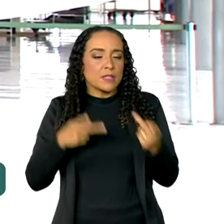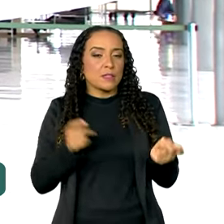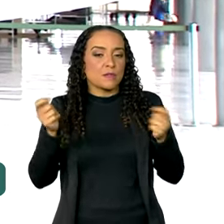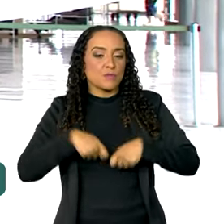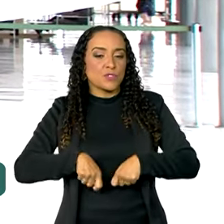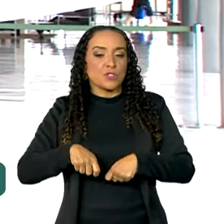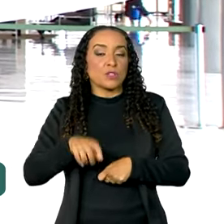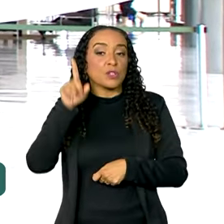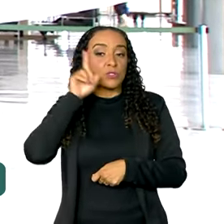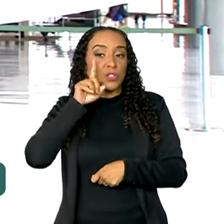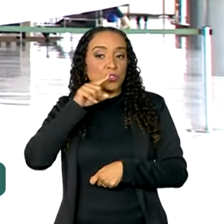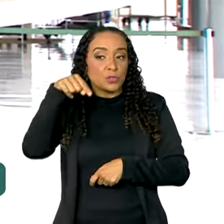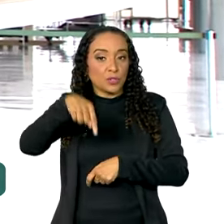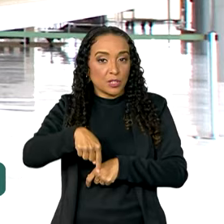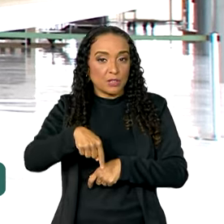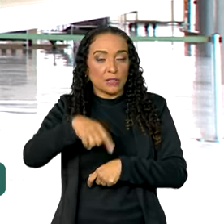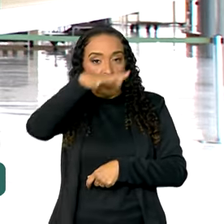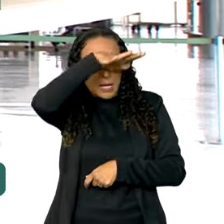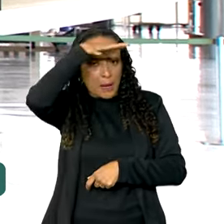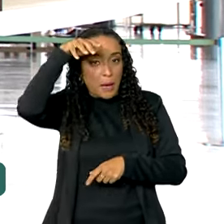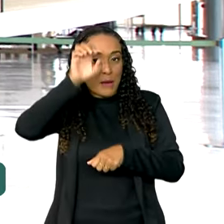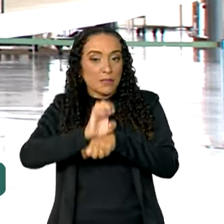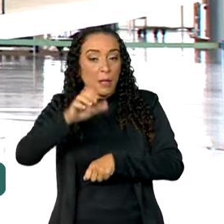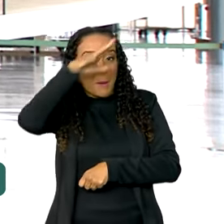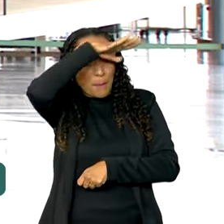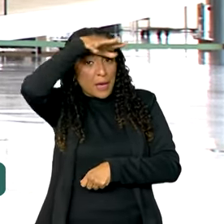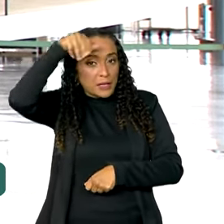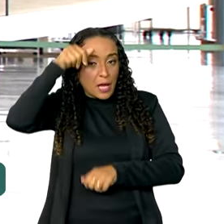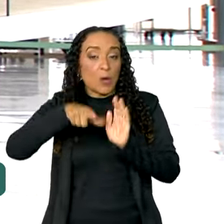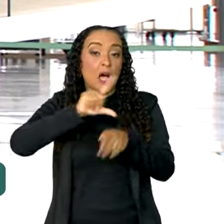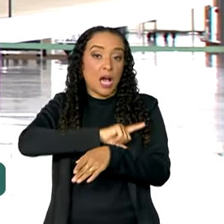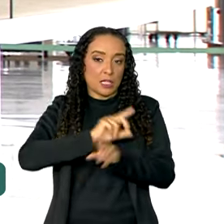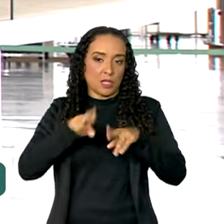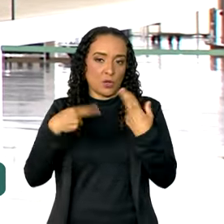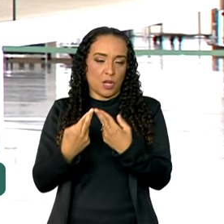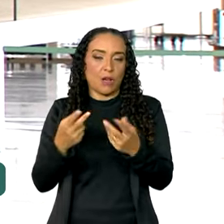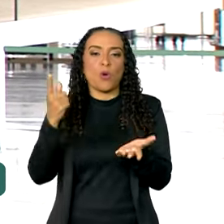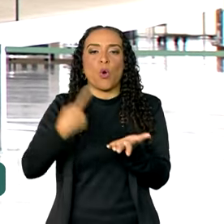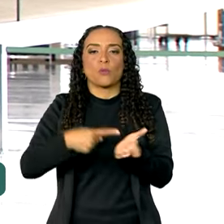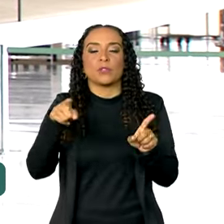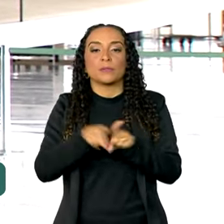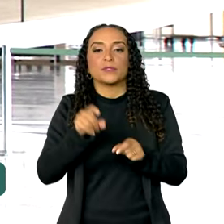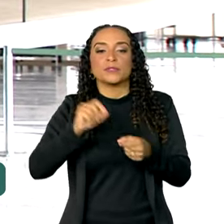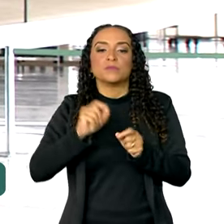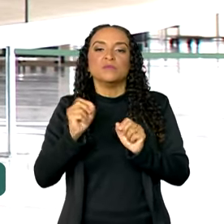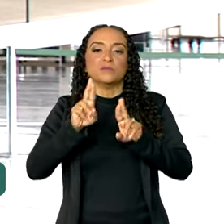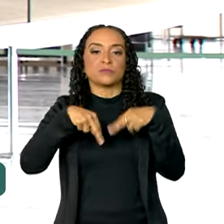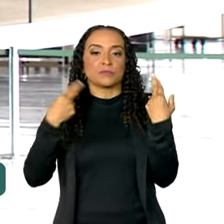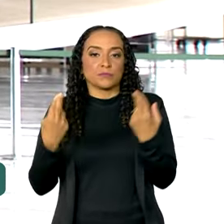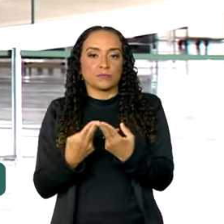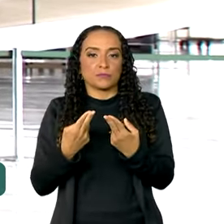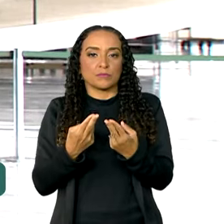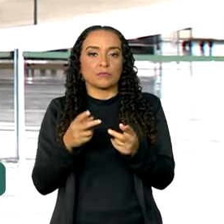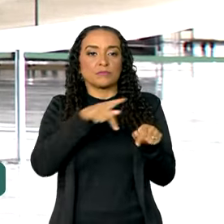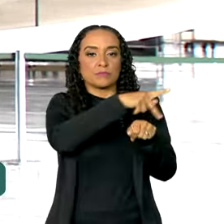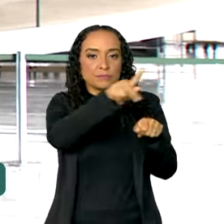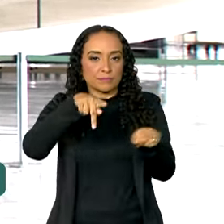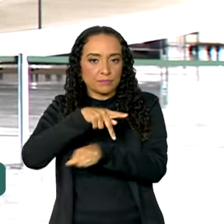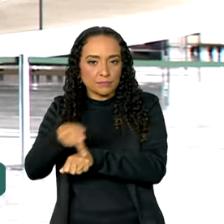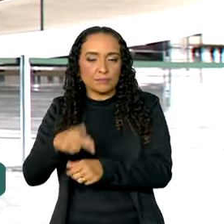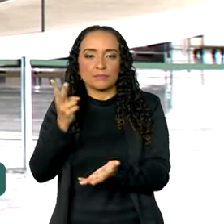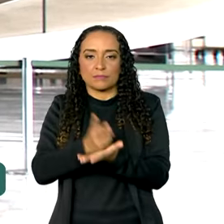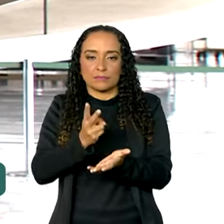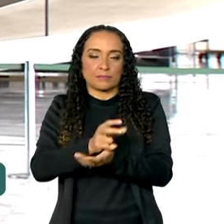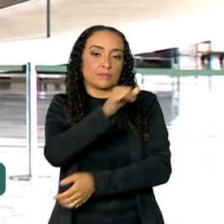do presidente norte-americano a Manaus antes da cúpula e combinaram a realização de uma reunião bilateral lá